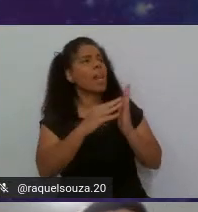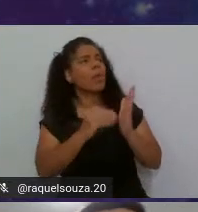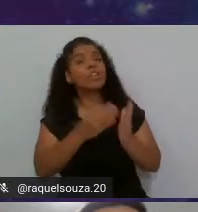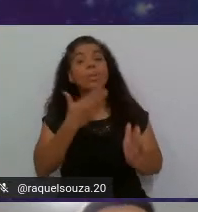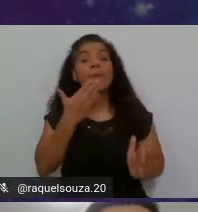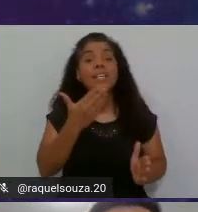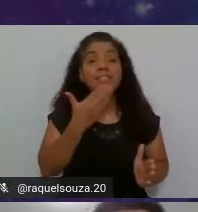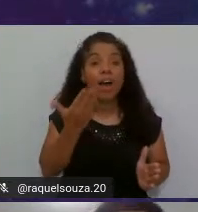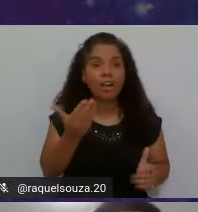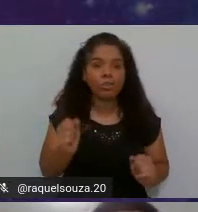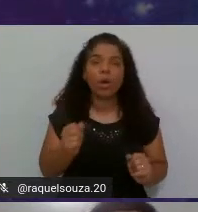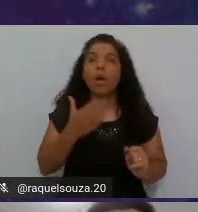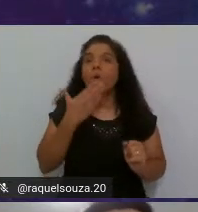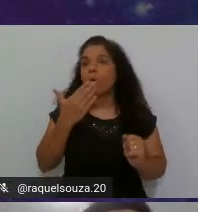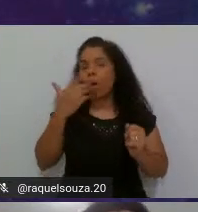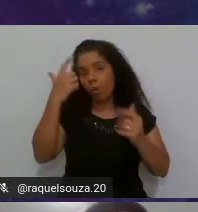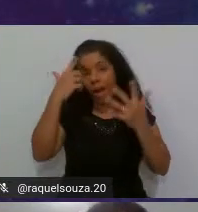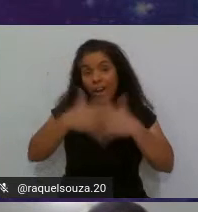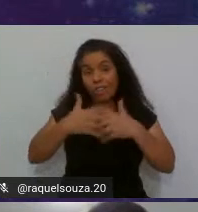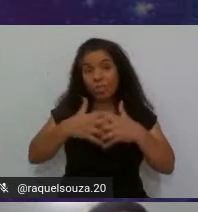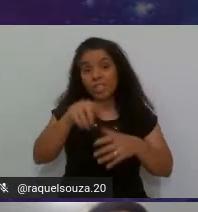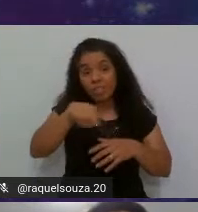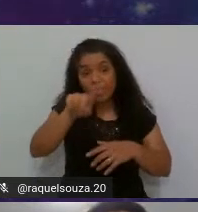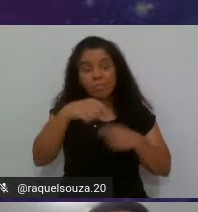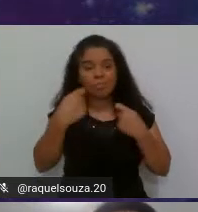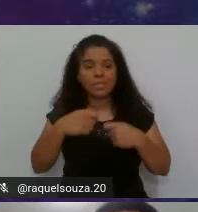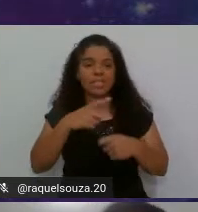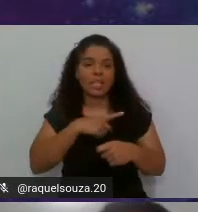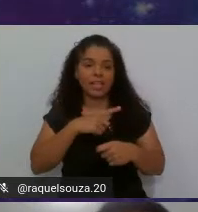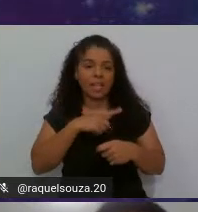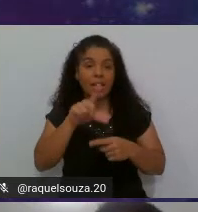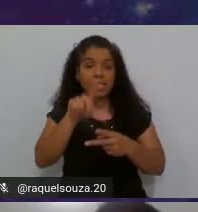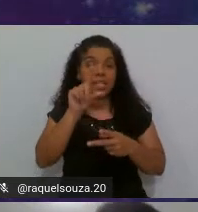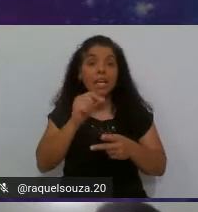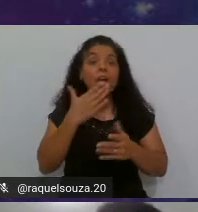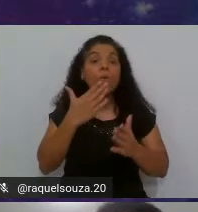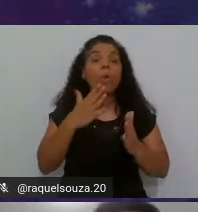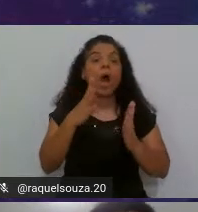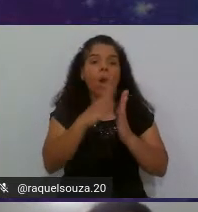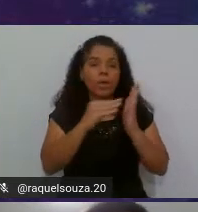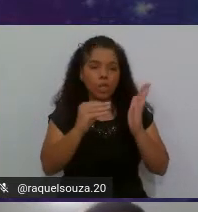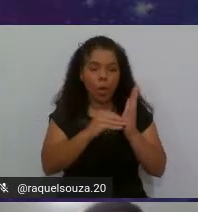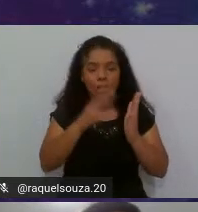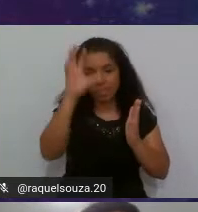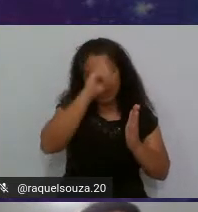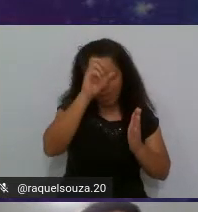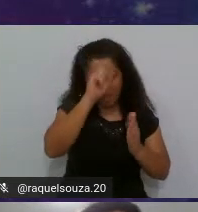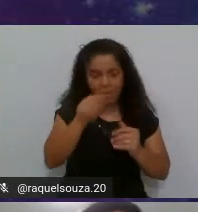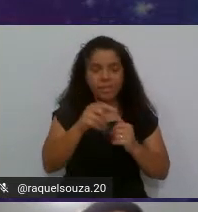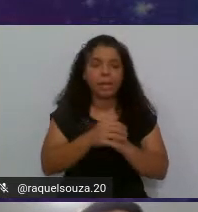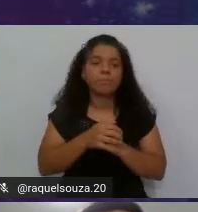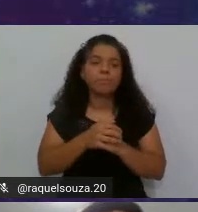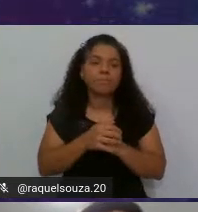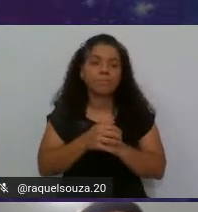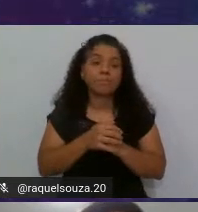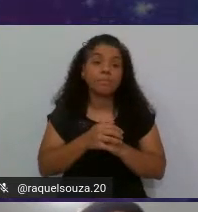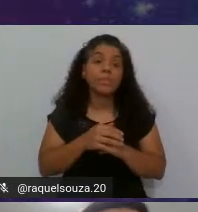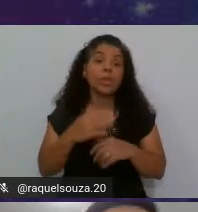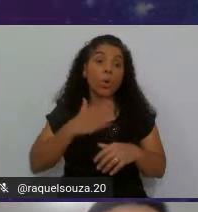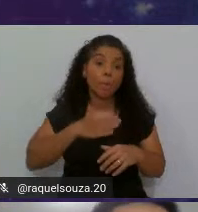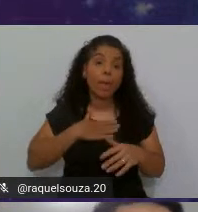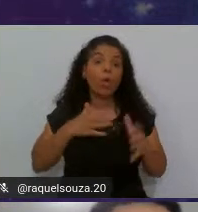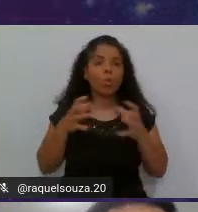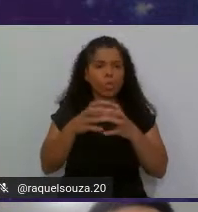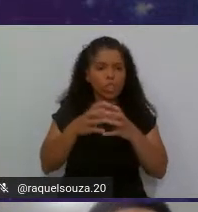fácil? Qual é raciocínio que você deve ter ao definir que linguagem você vai aprender? O meu time.